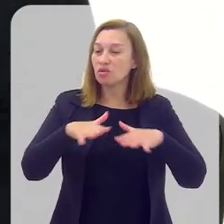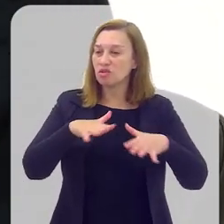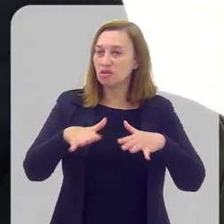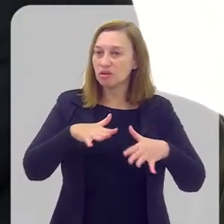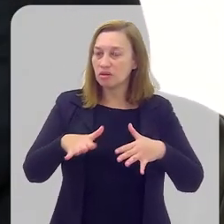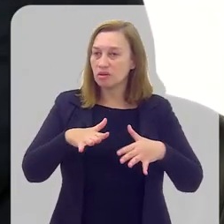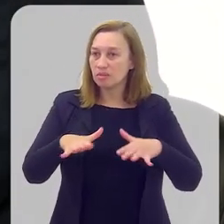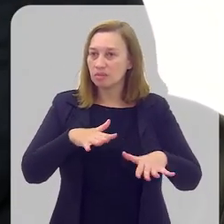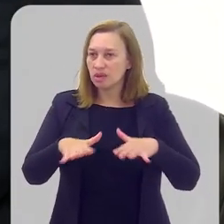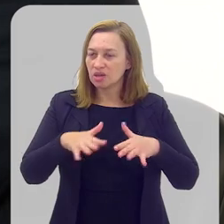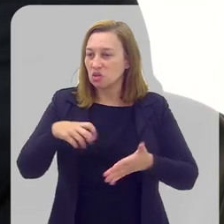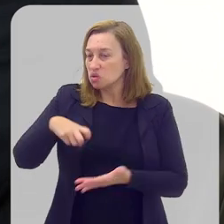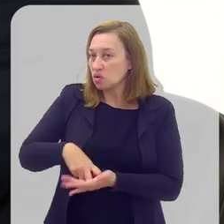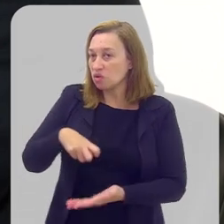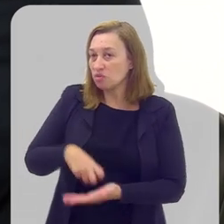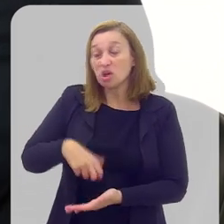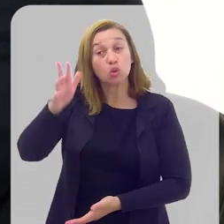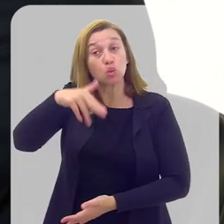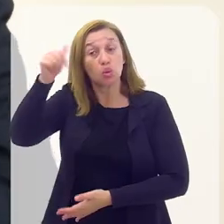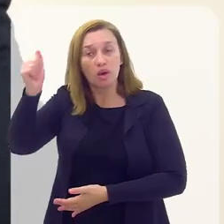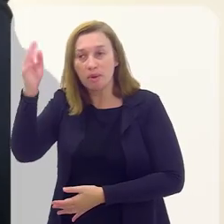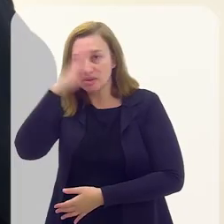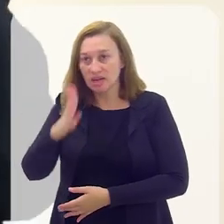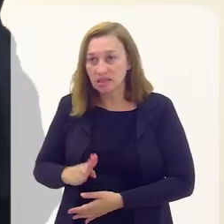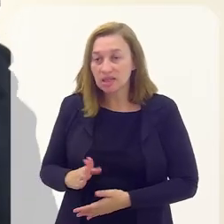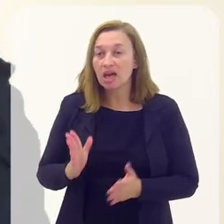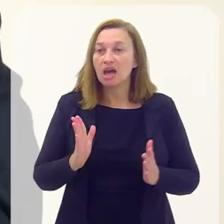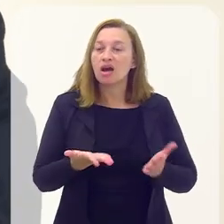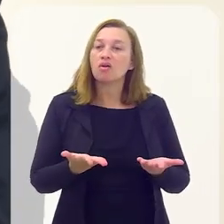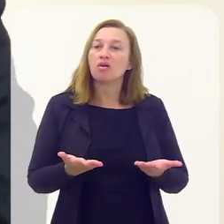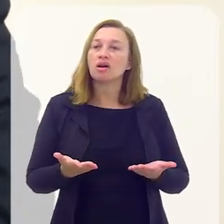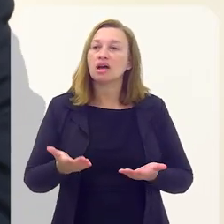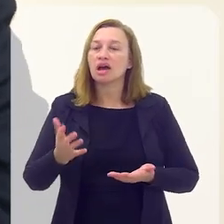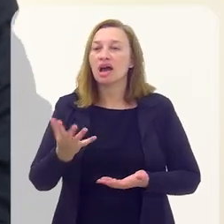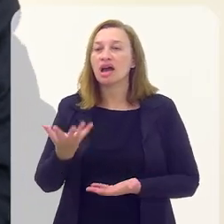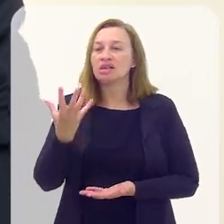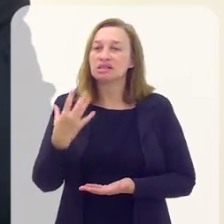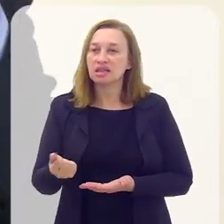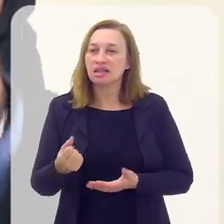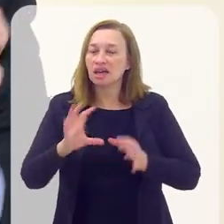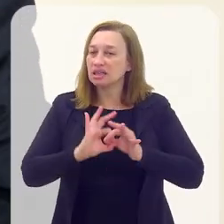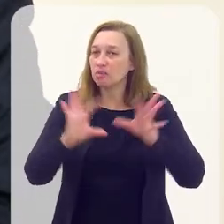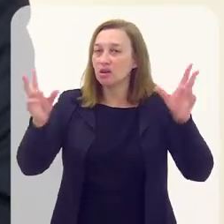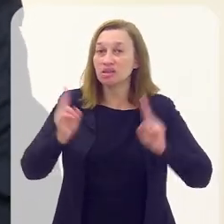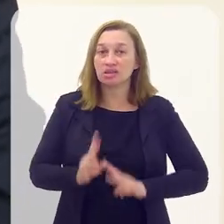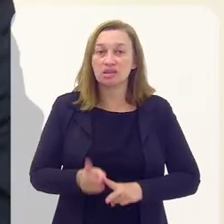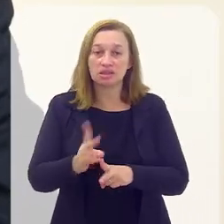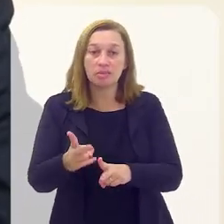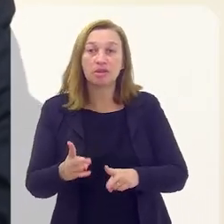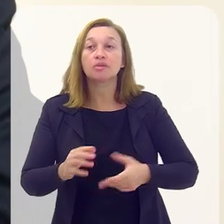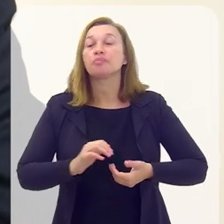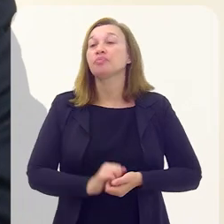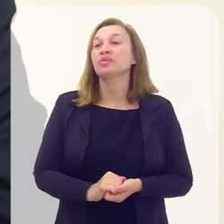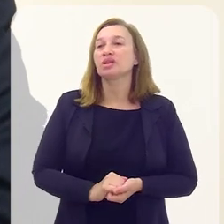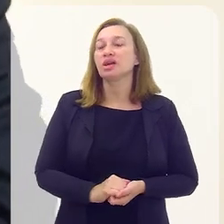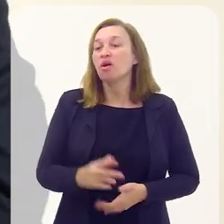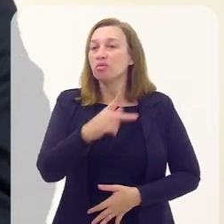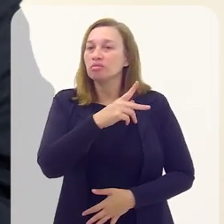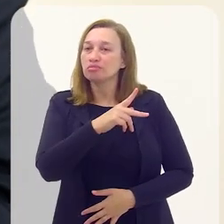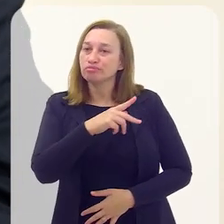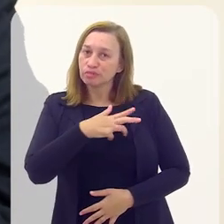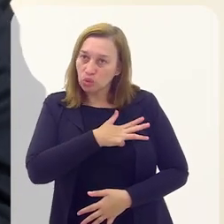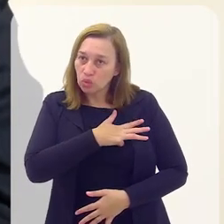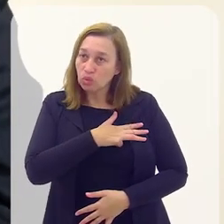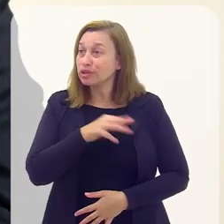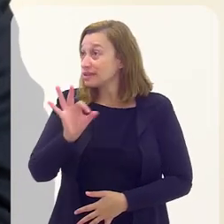movimento Tortura Nunca Mais no Brasil. Mas, daqui para frente, nós temos que adotar o movimento Democracia sempre. E o